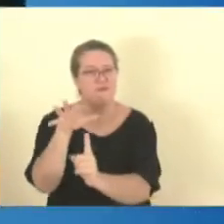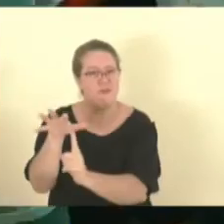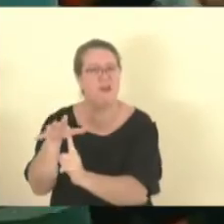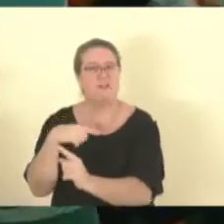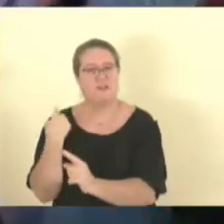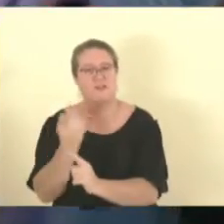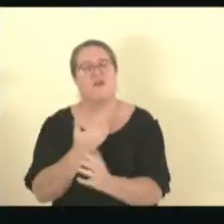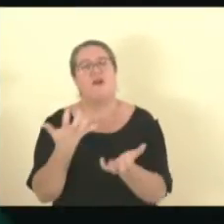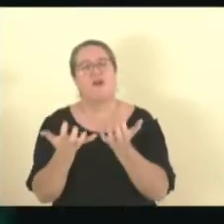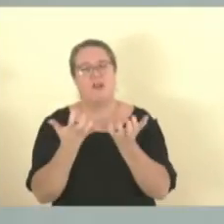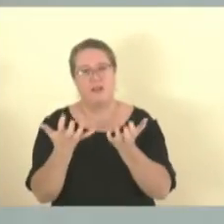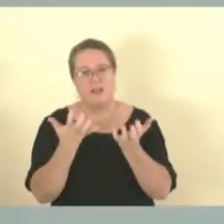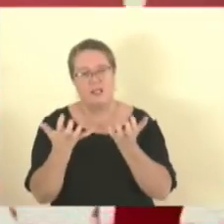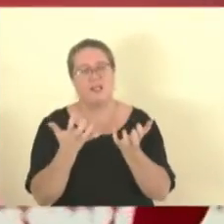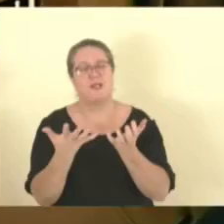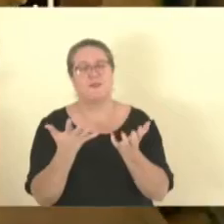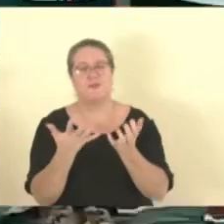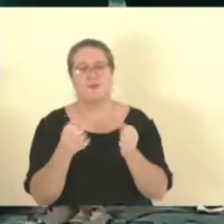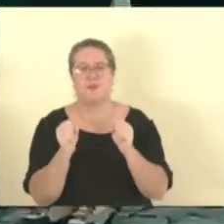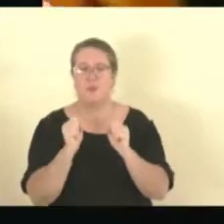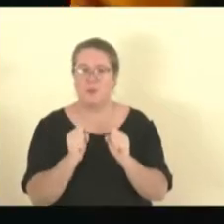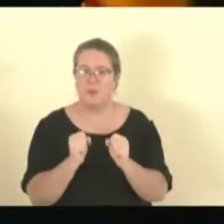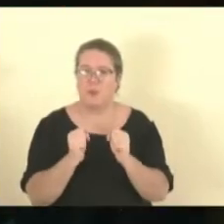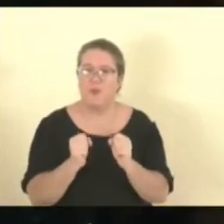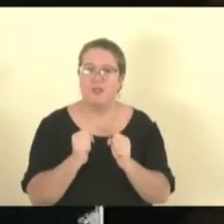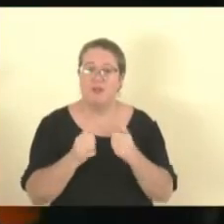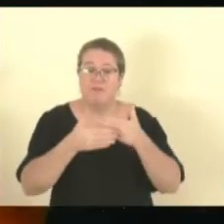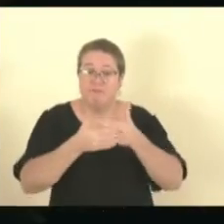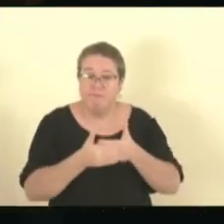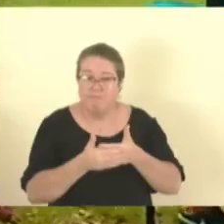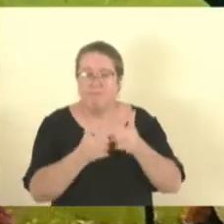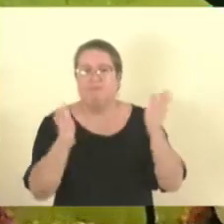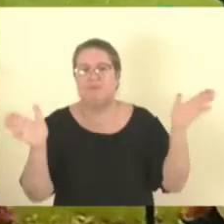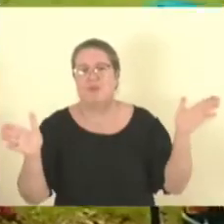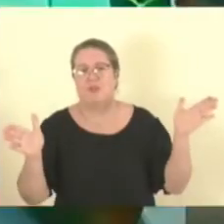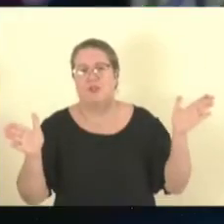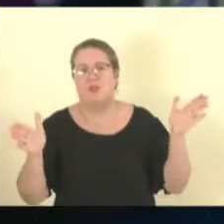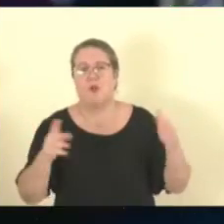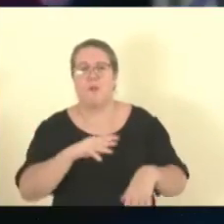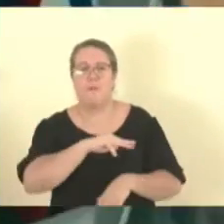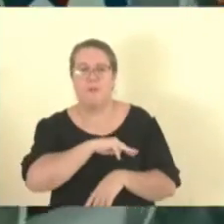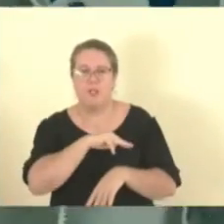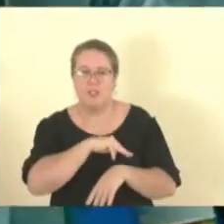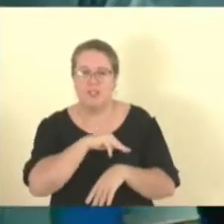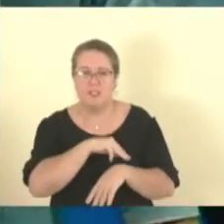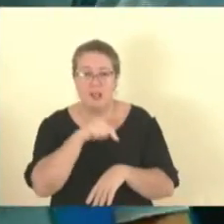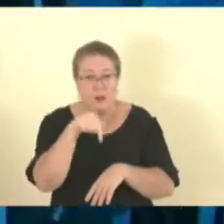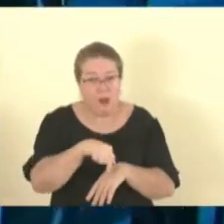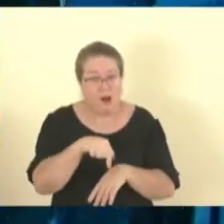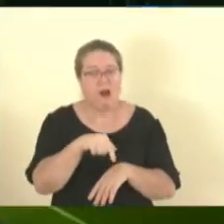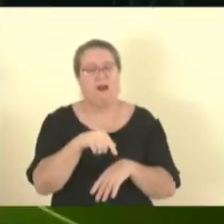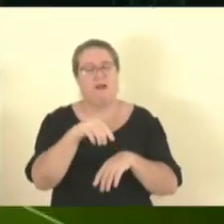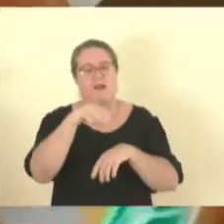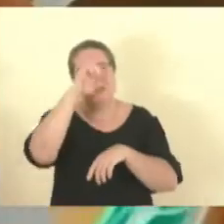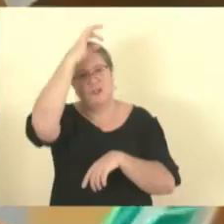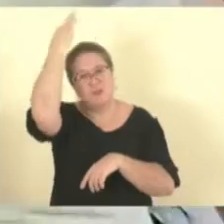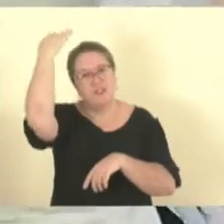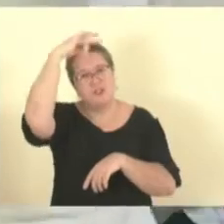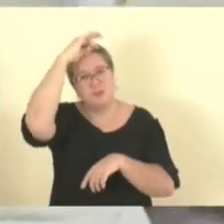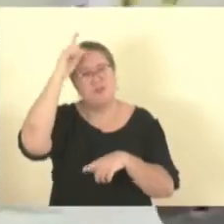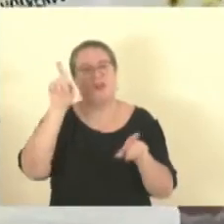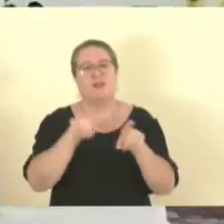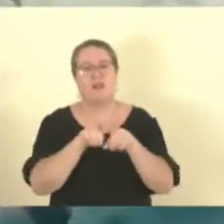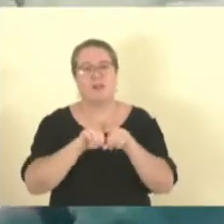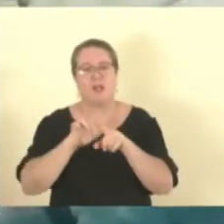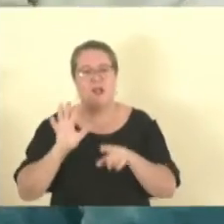poder, sim, expandir o Ministério no Espírito Santo, poder ser solução também para esse Estado,